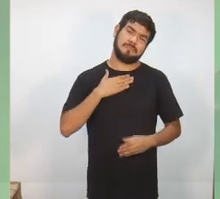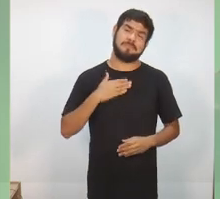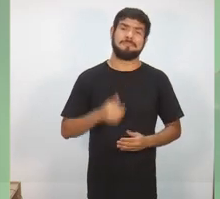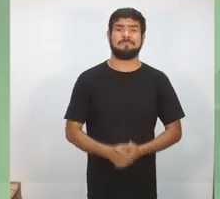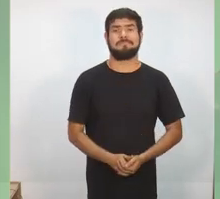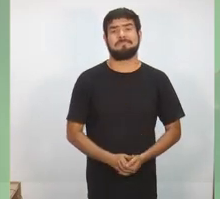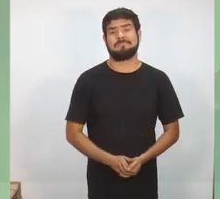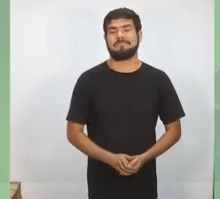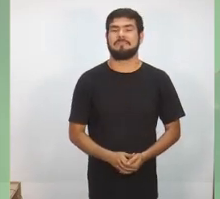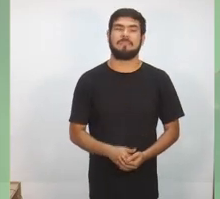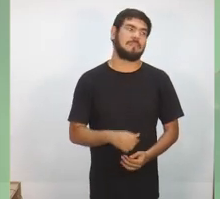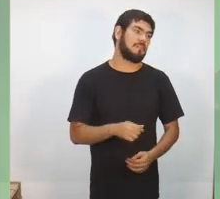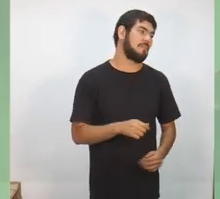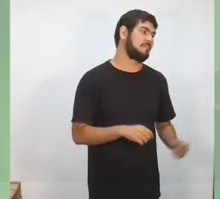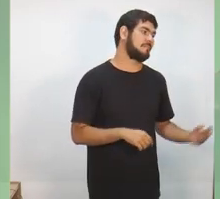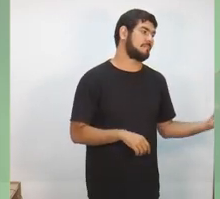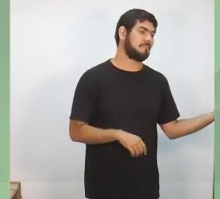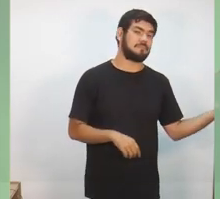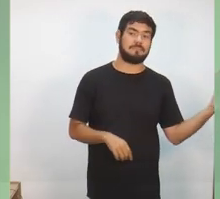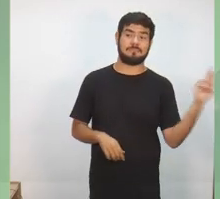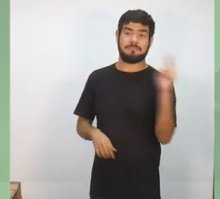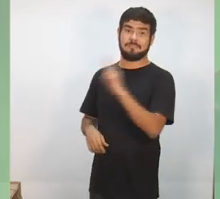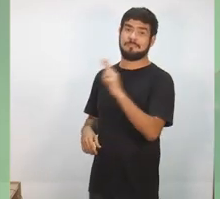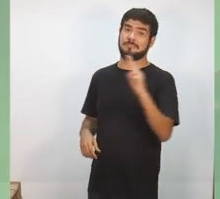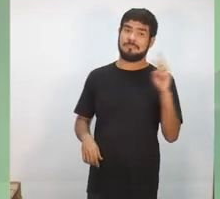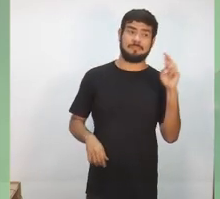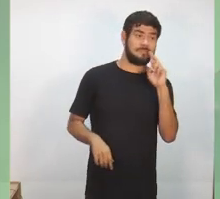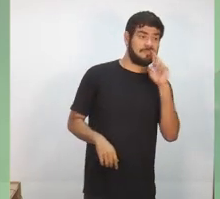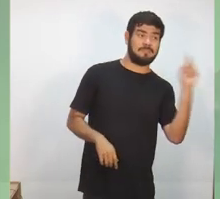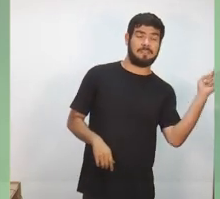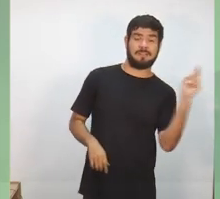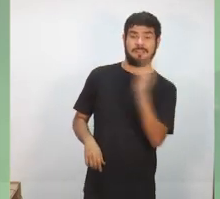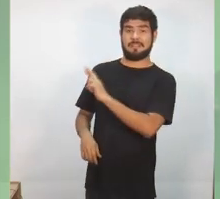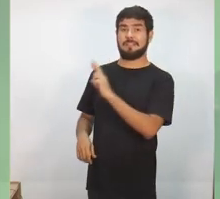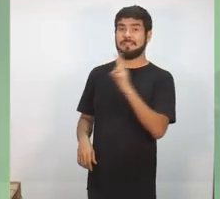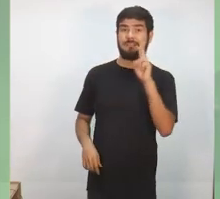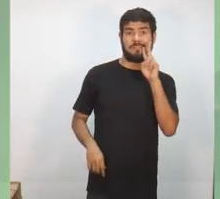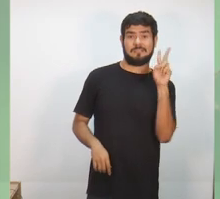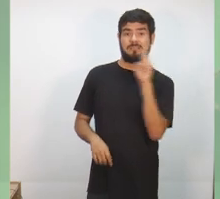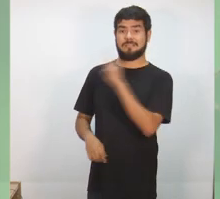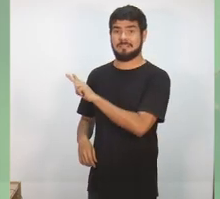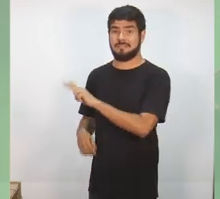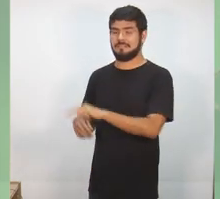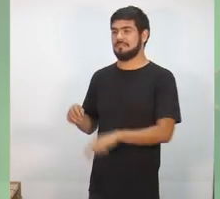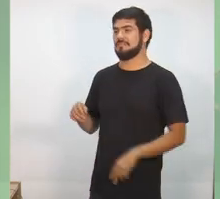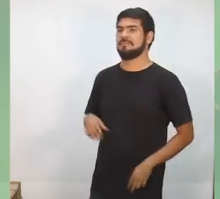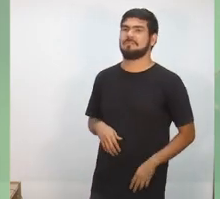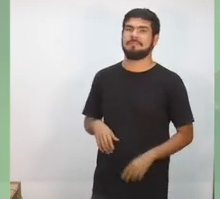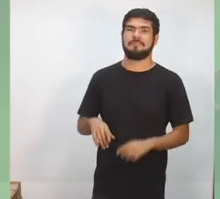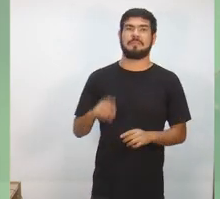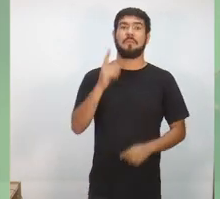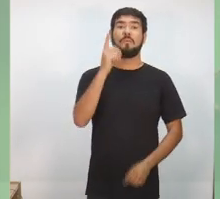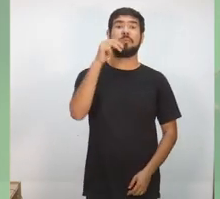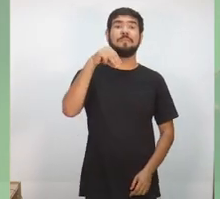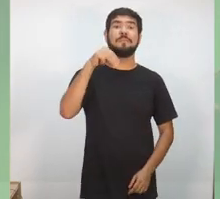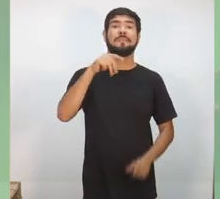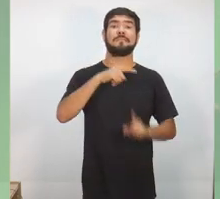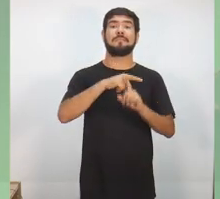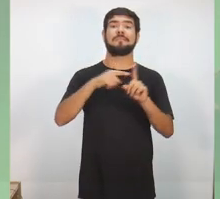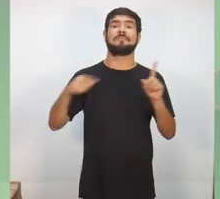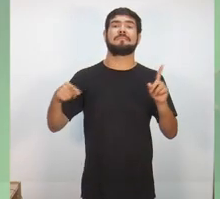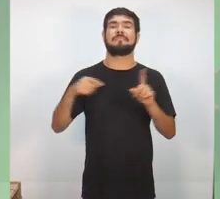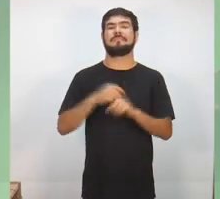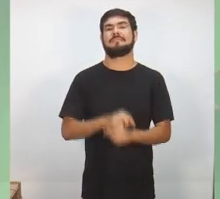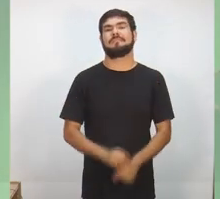1 minuto e 30 para a resposta, para a réplica da candidata Lúcia Antoni. Na tela, favor, 1 minuto e 30. Candidata,